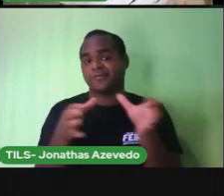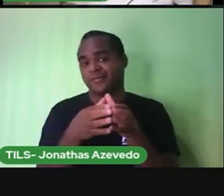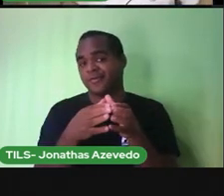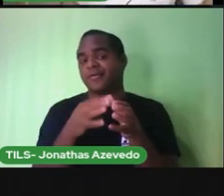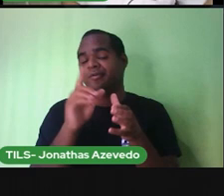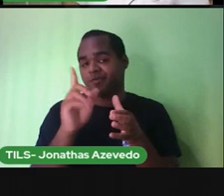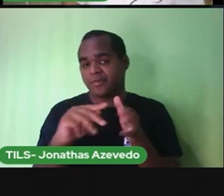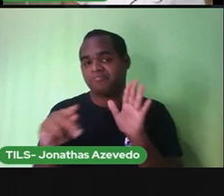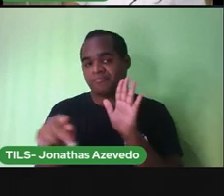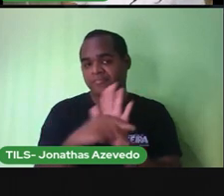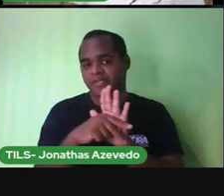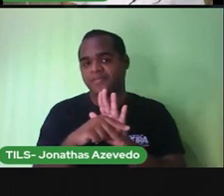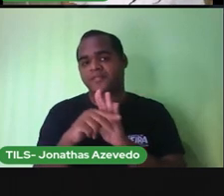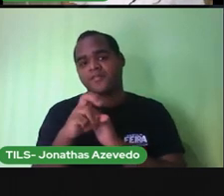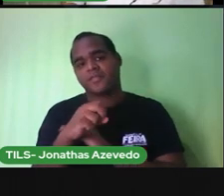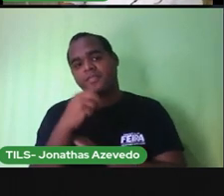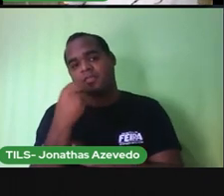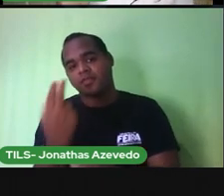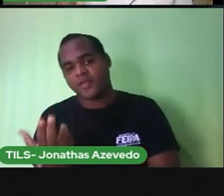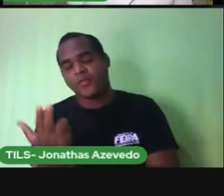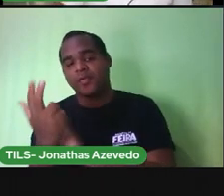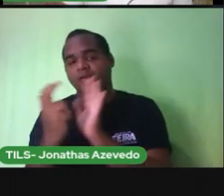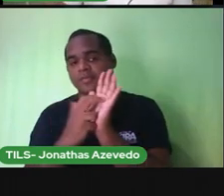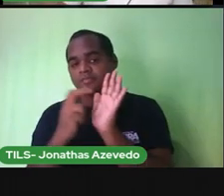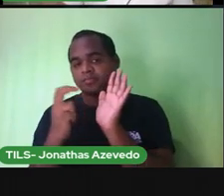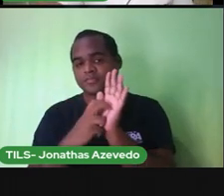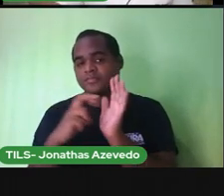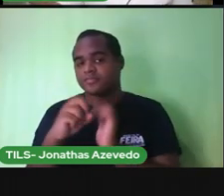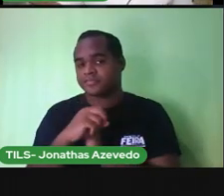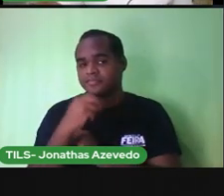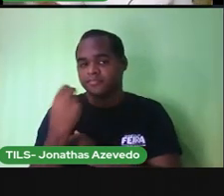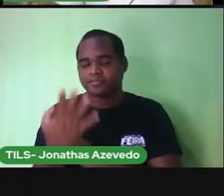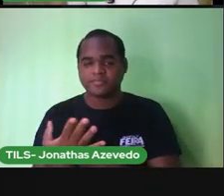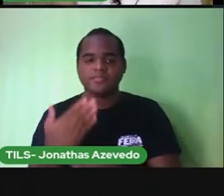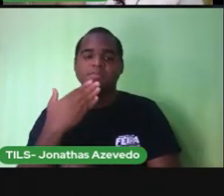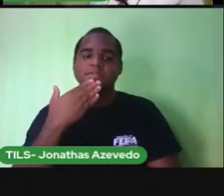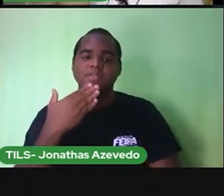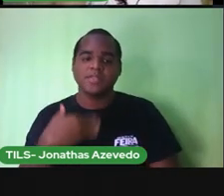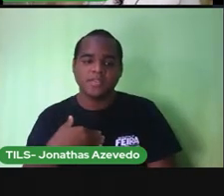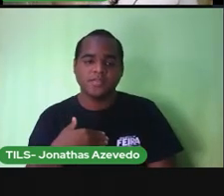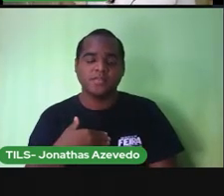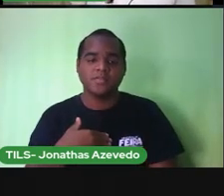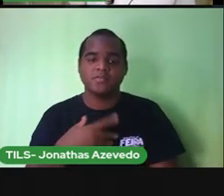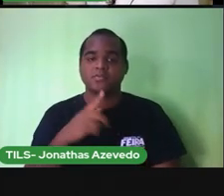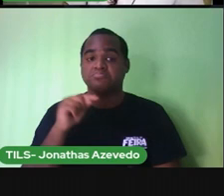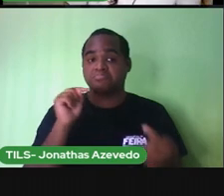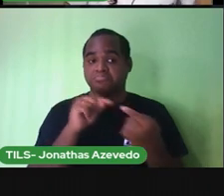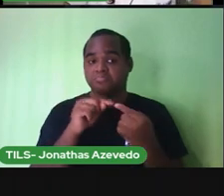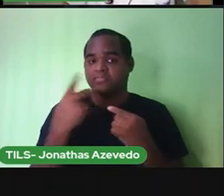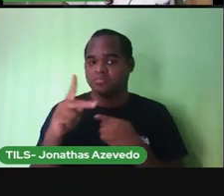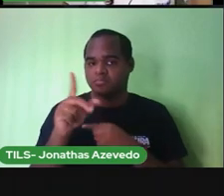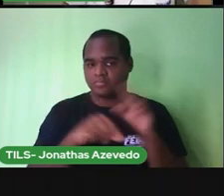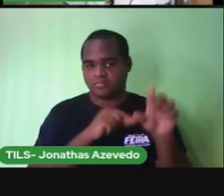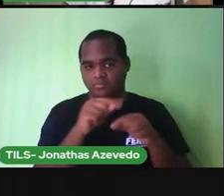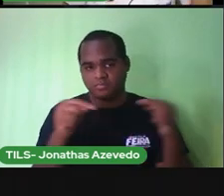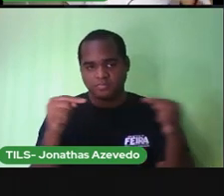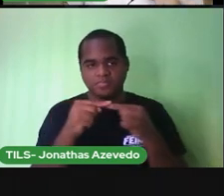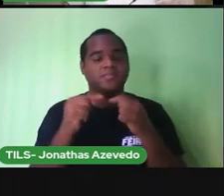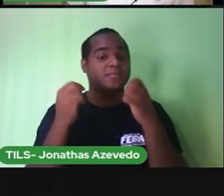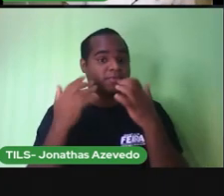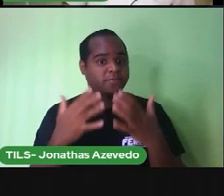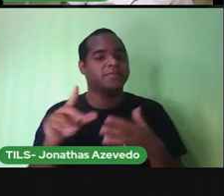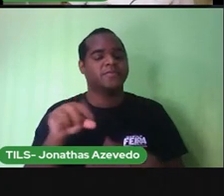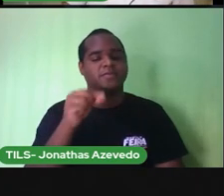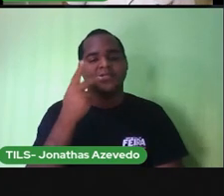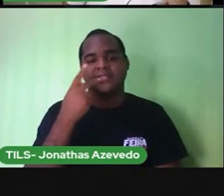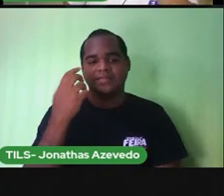pertence ou ao turno da manhã ou ao turno da tarde. E é essa a opção que você vai dizer aí para a prova, tá bem?